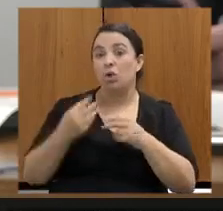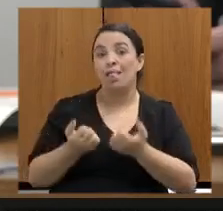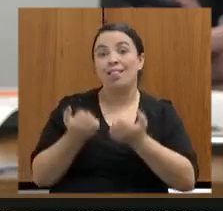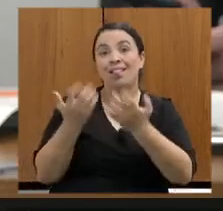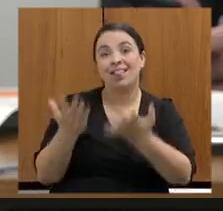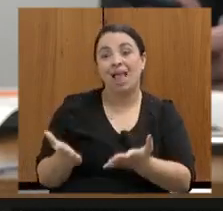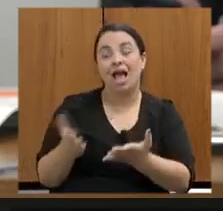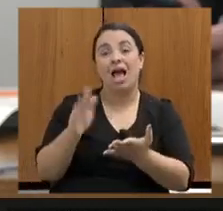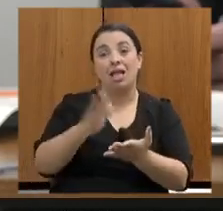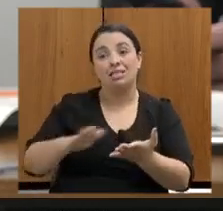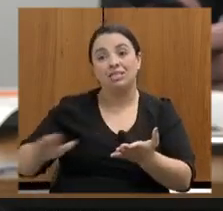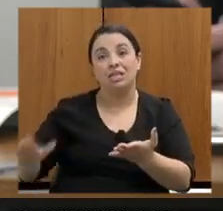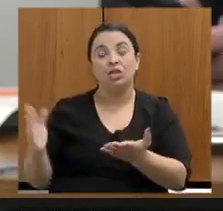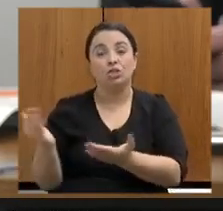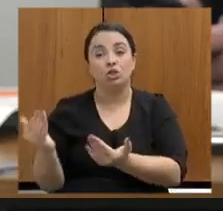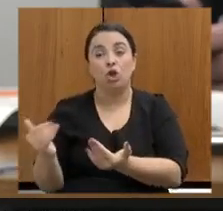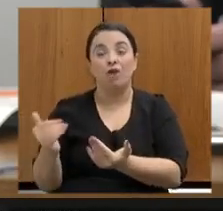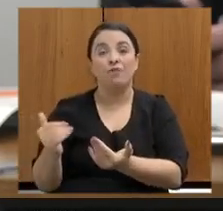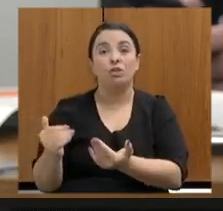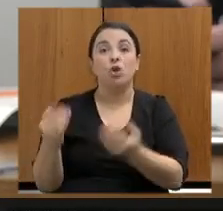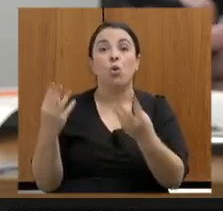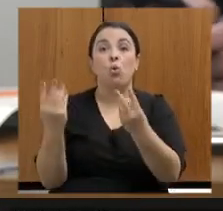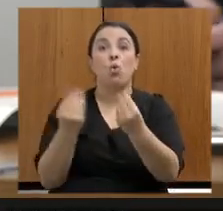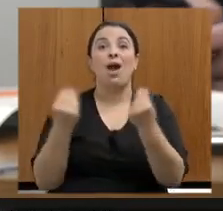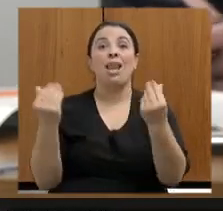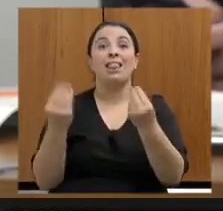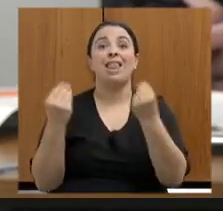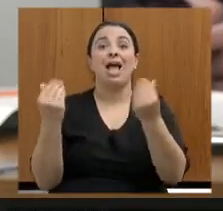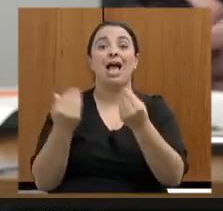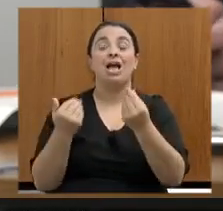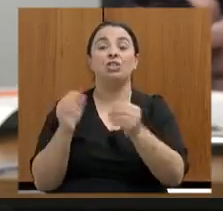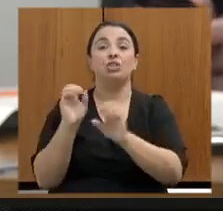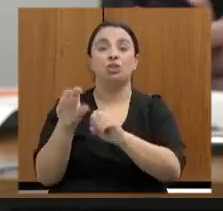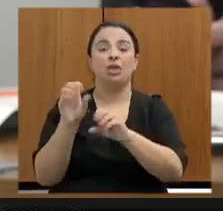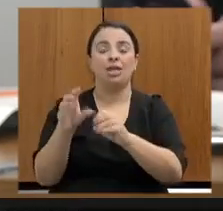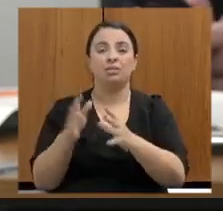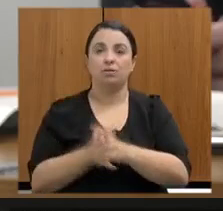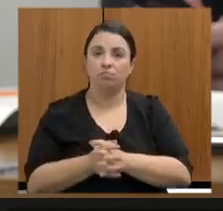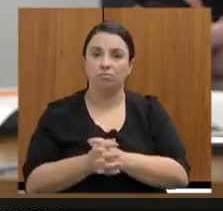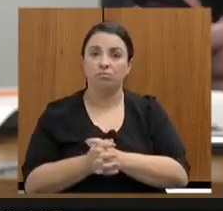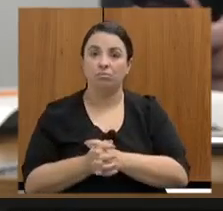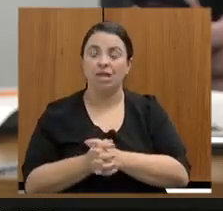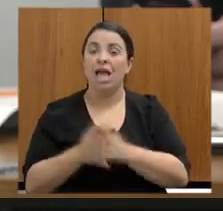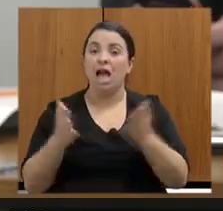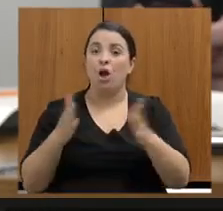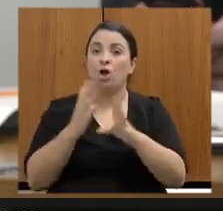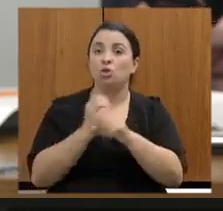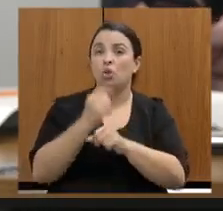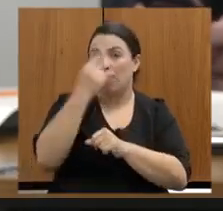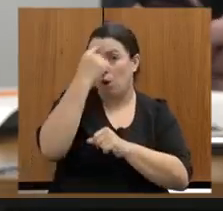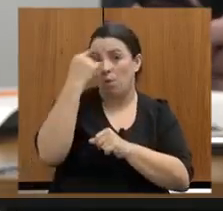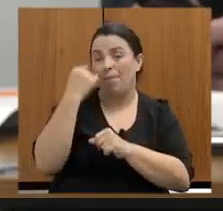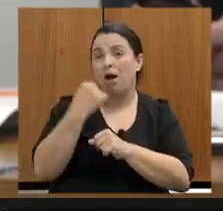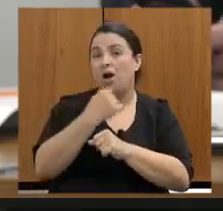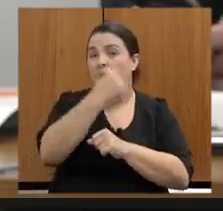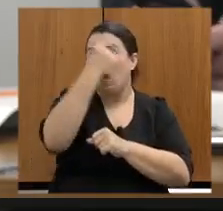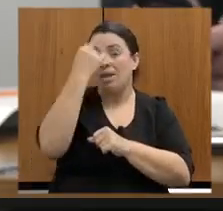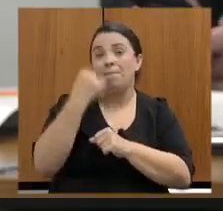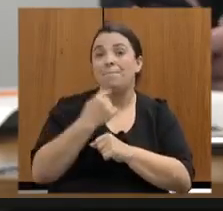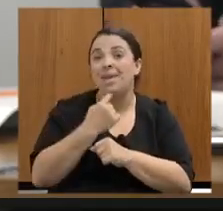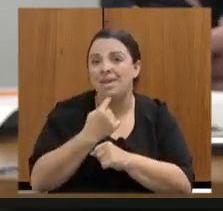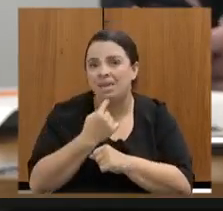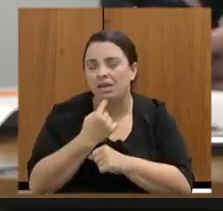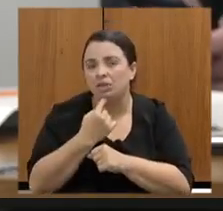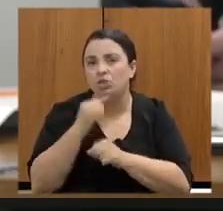nossas crianças e jovens. A gente está aqui com quase uma hora e meia de audiência pública e a única pessoa que falou sobre